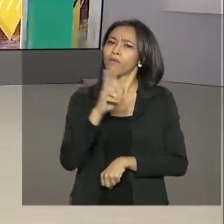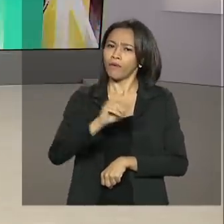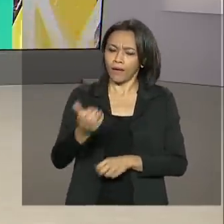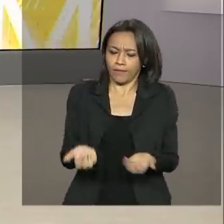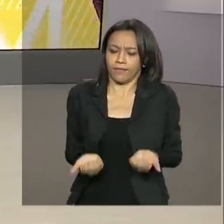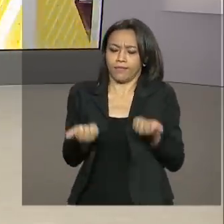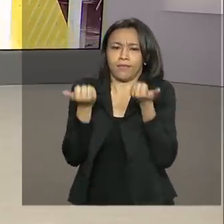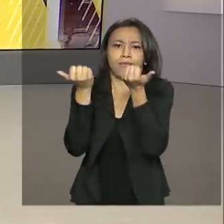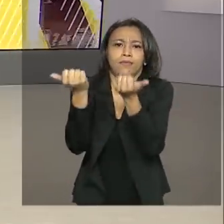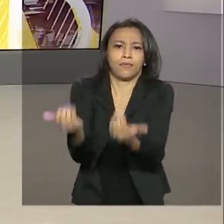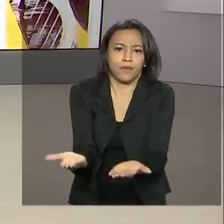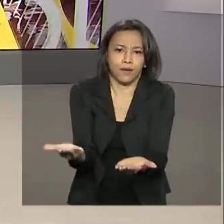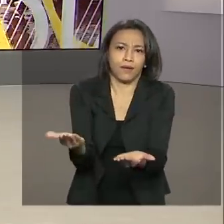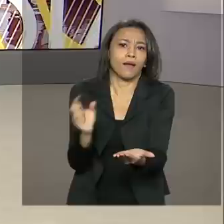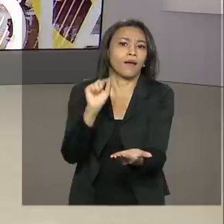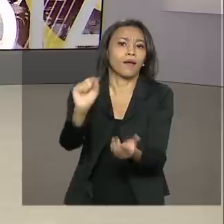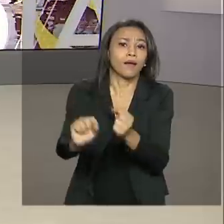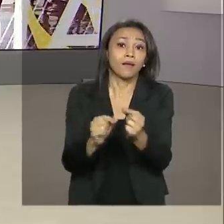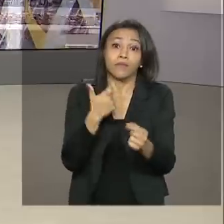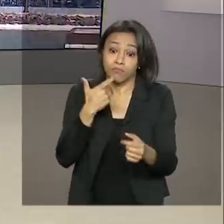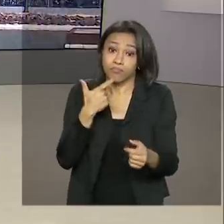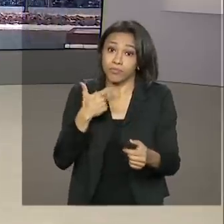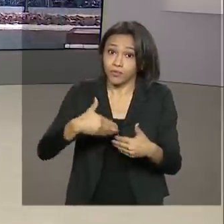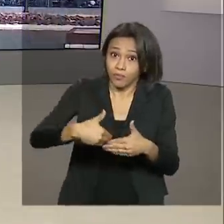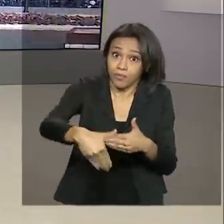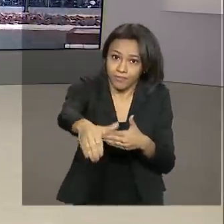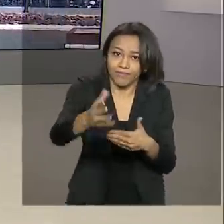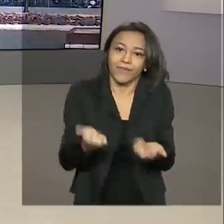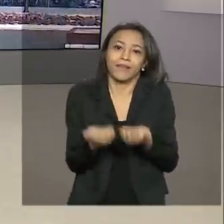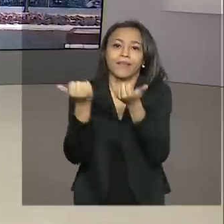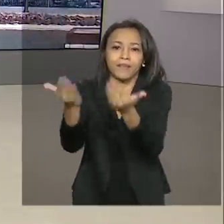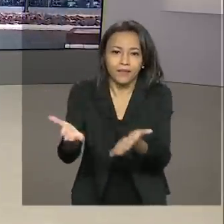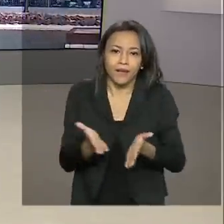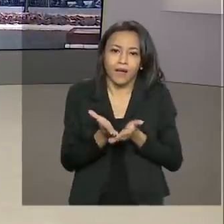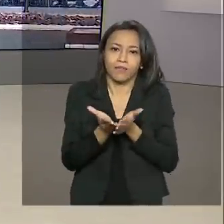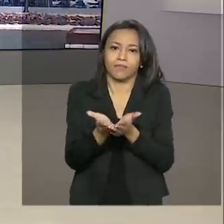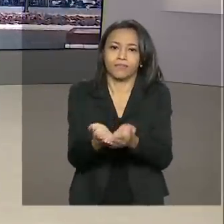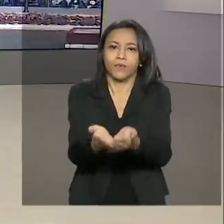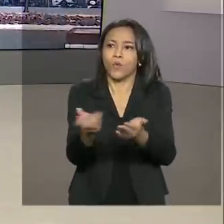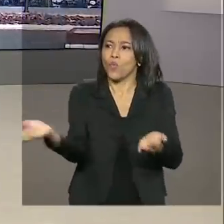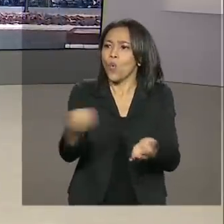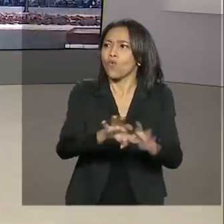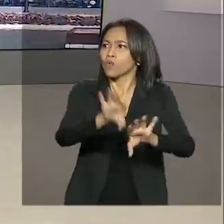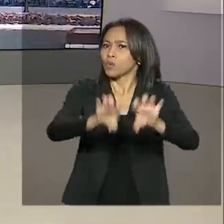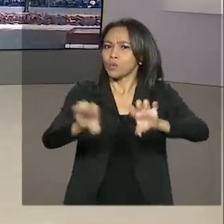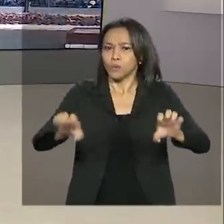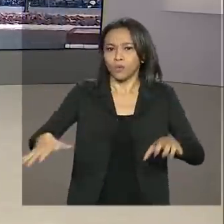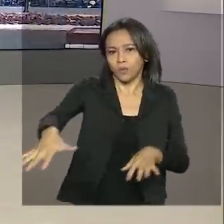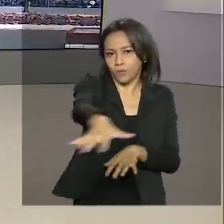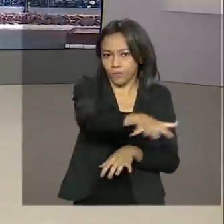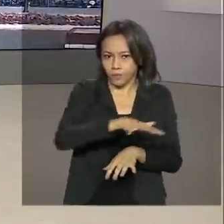-Porto Futuro. A nossa equipe já está lá, Manuela Castro, conta ao vivo para a gente os detalhes. Oi, Manu, bom dia!